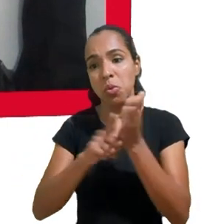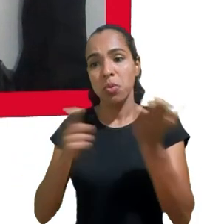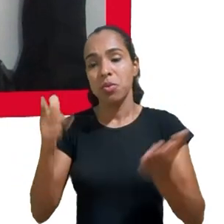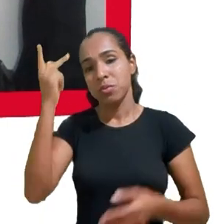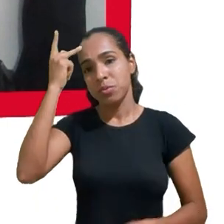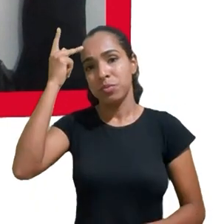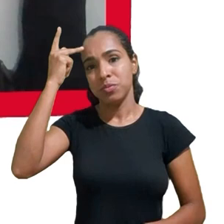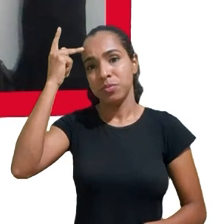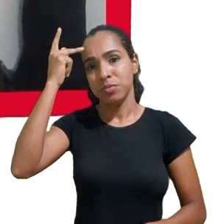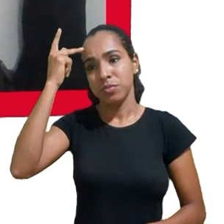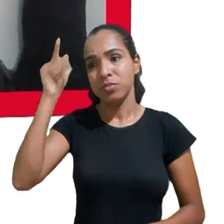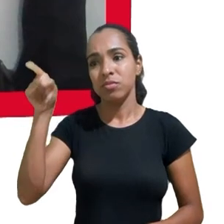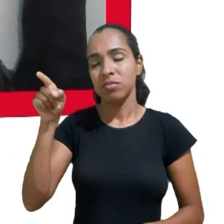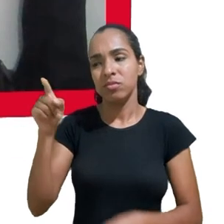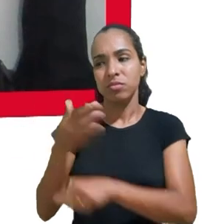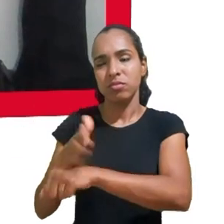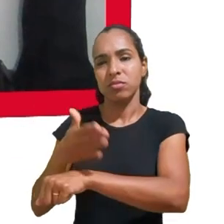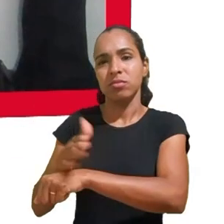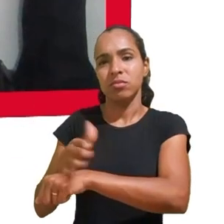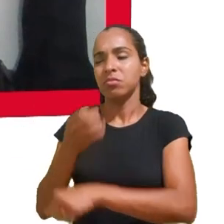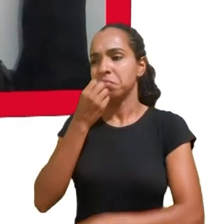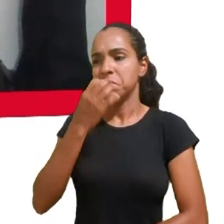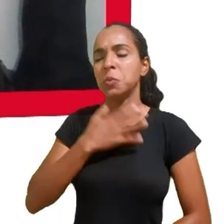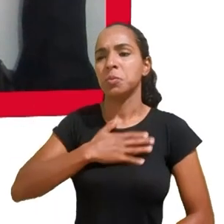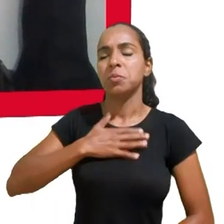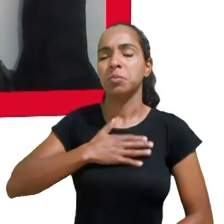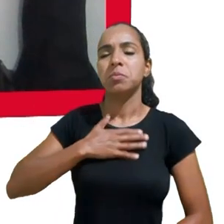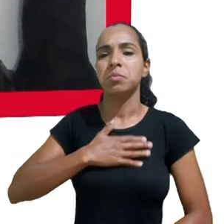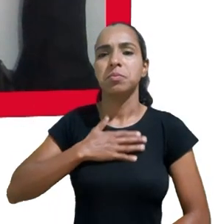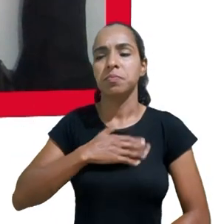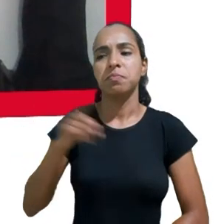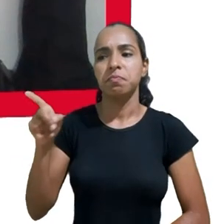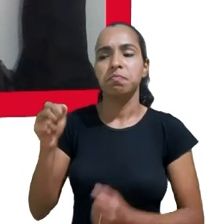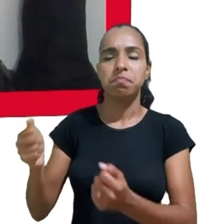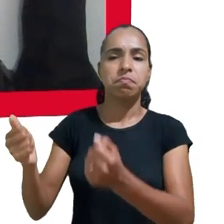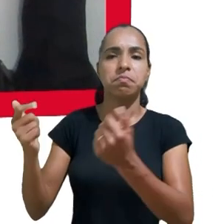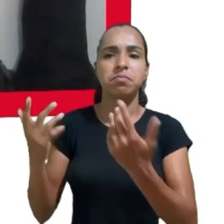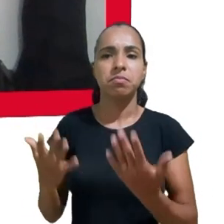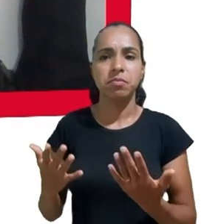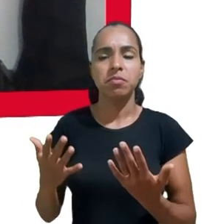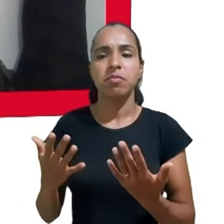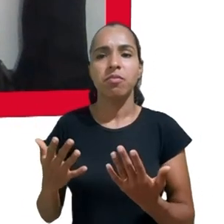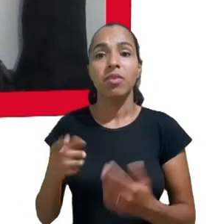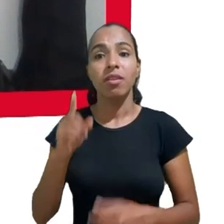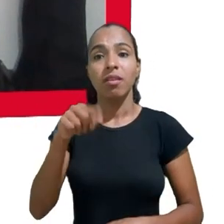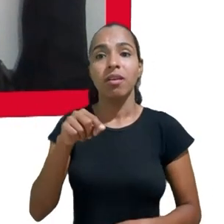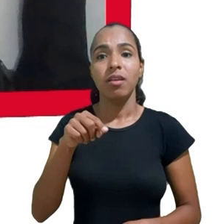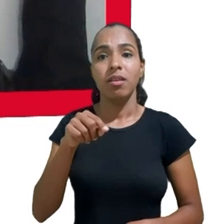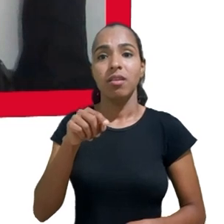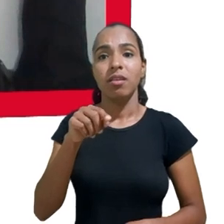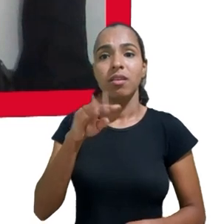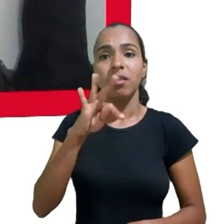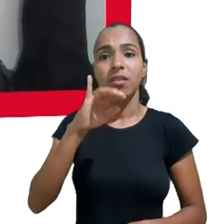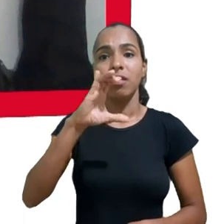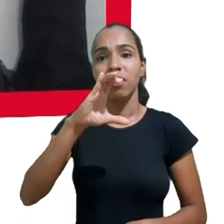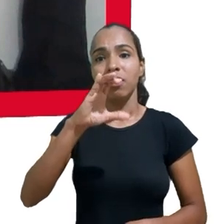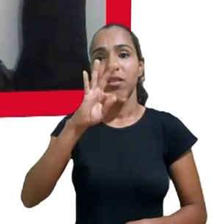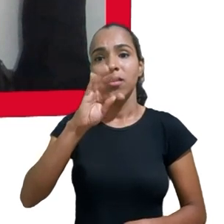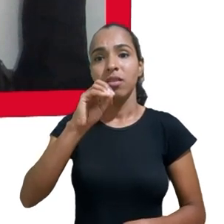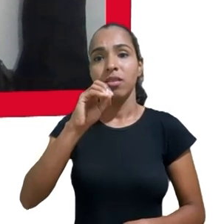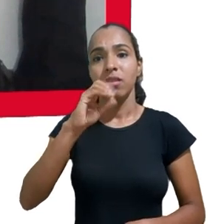mostrando que a transição é essa, a jogada do TikTok ou de outras grandes empresas que são as mais